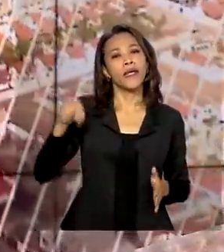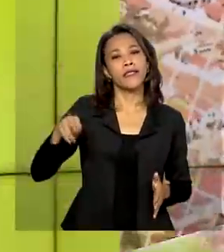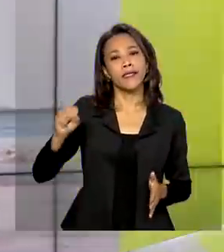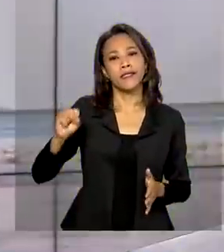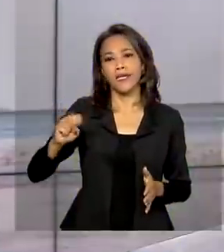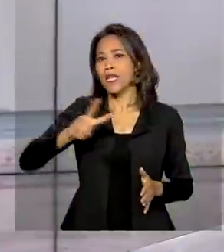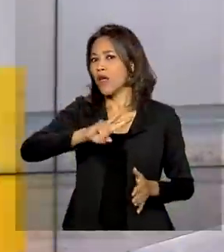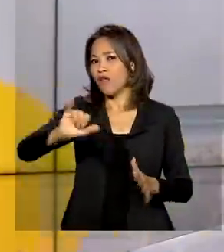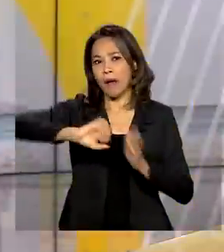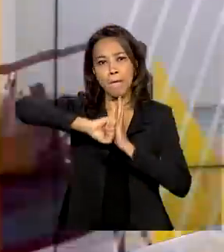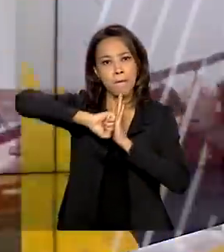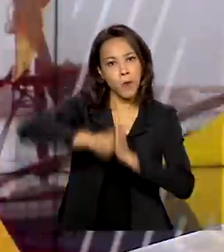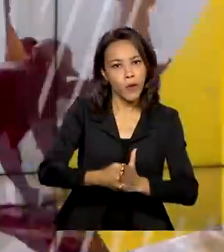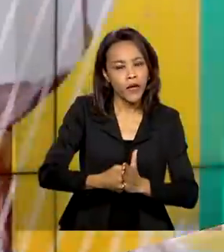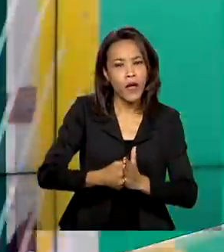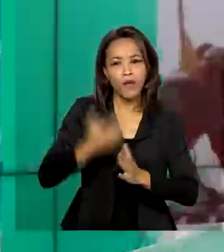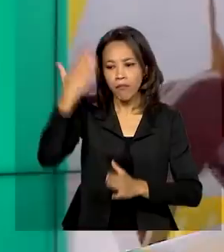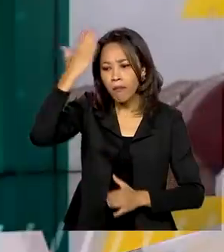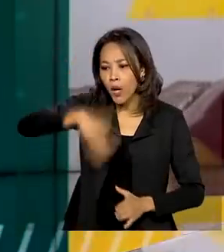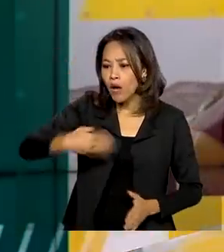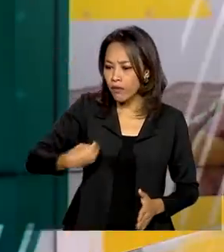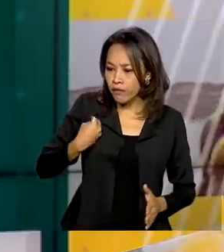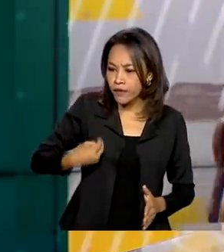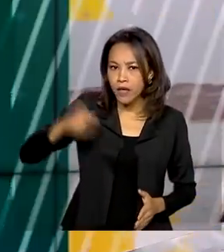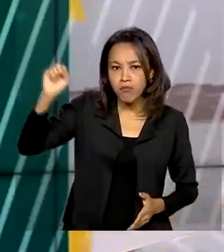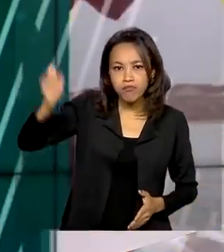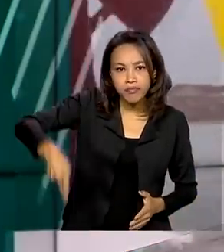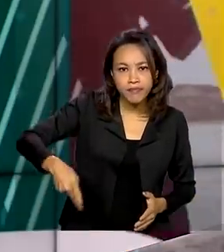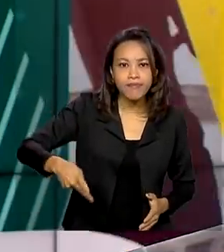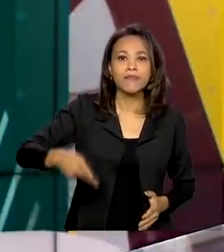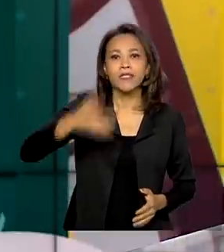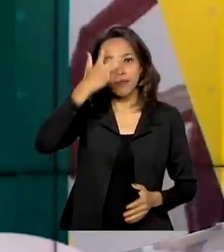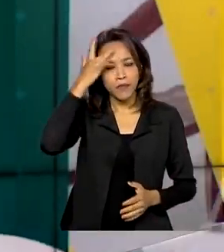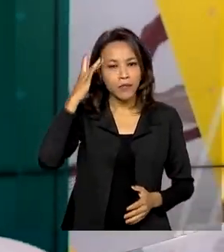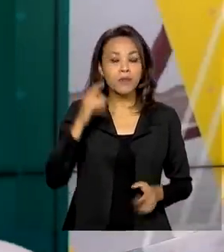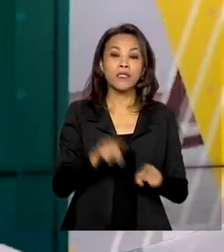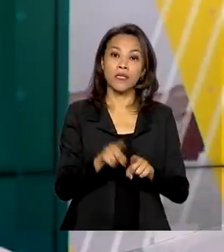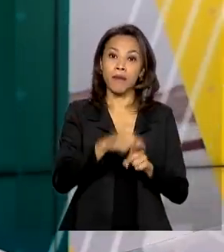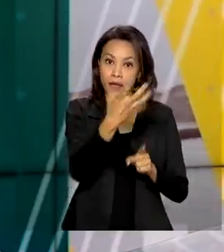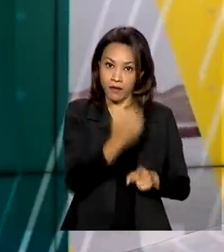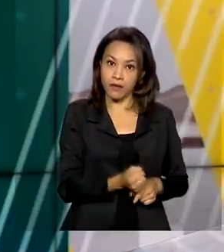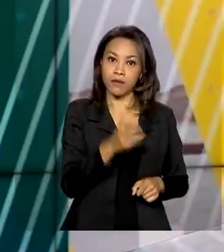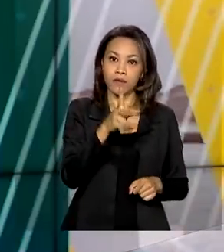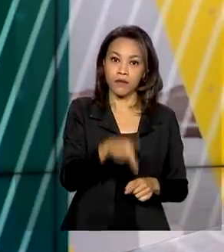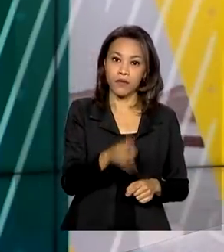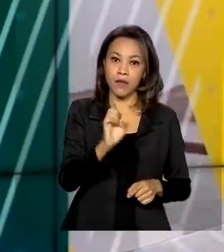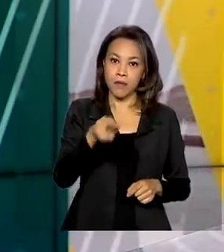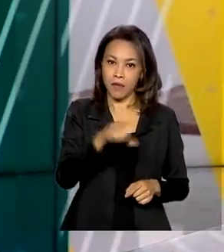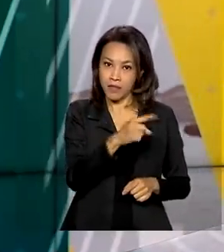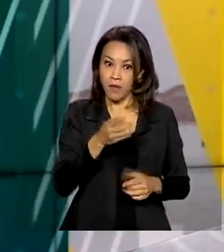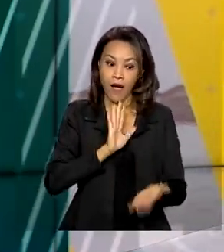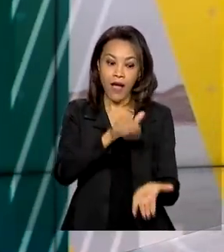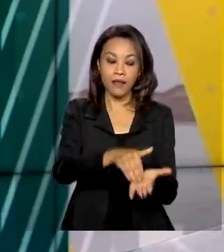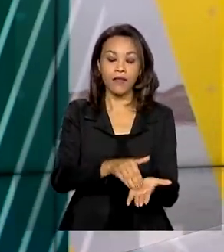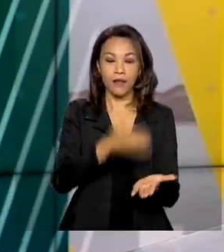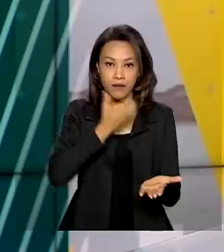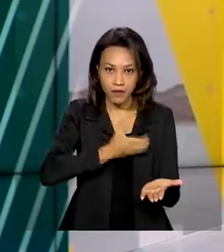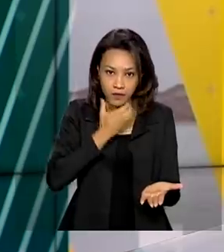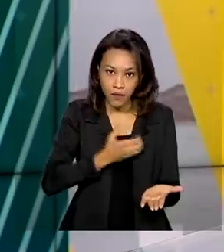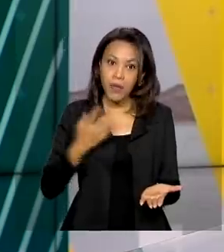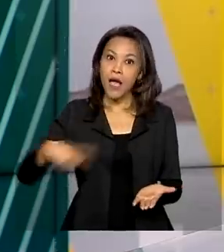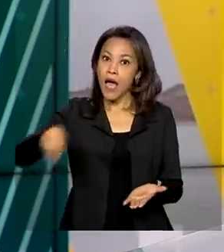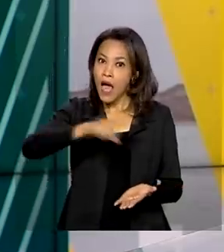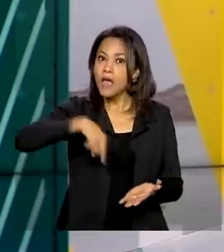benefícios por falta de prova de vida de aposentados e pensionistas até o fim do ano. Em tempos normais, os beneficiários